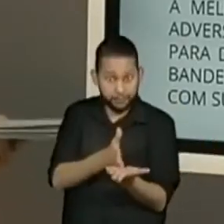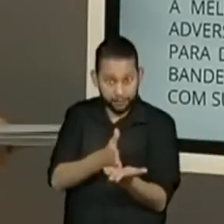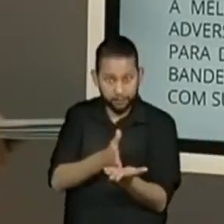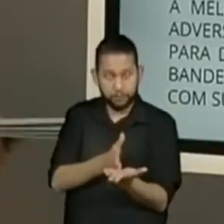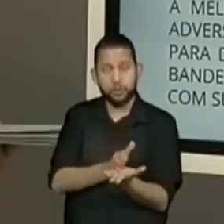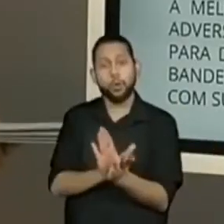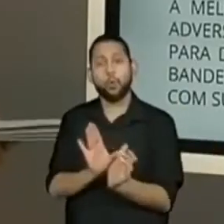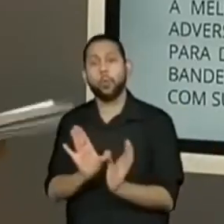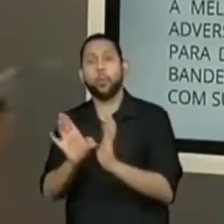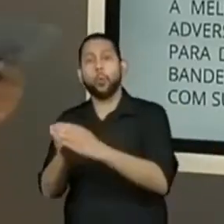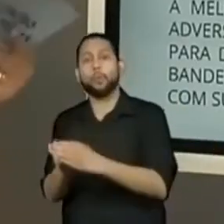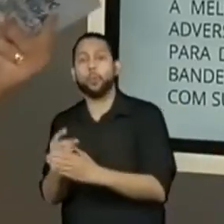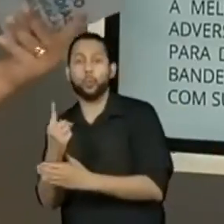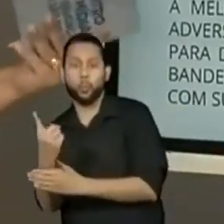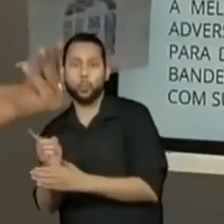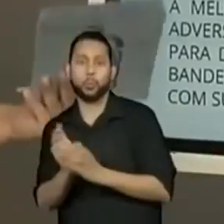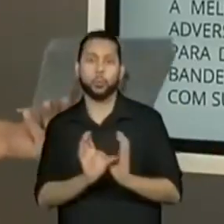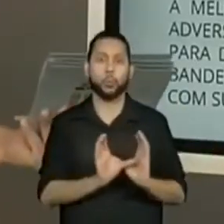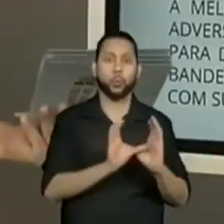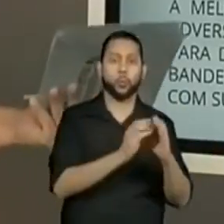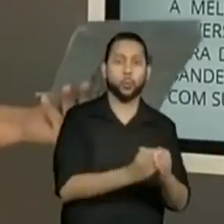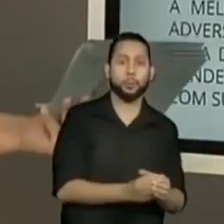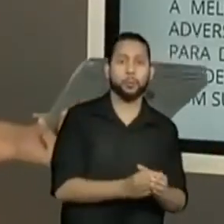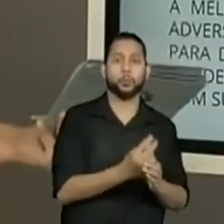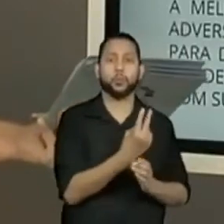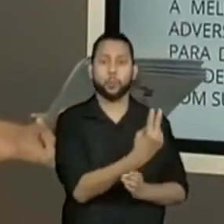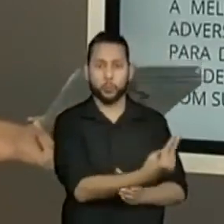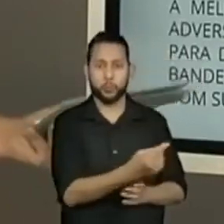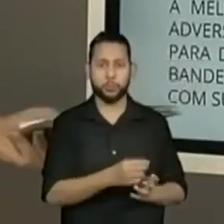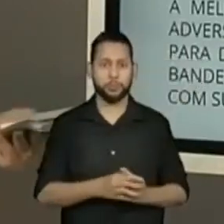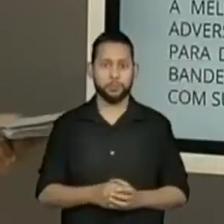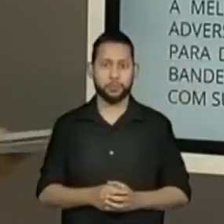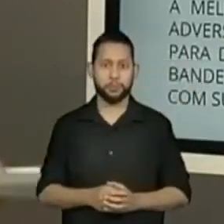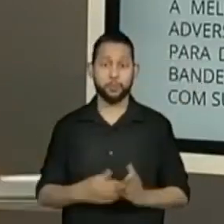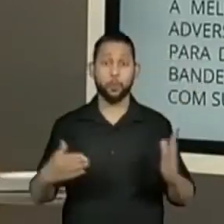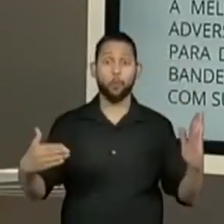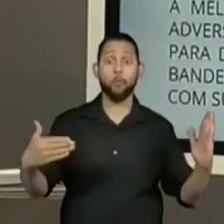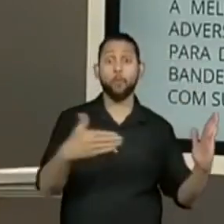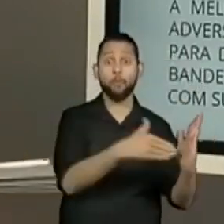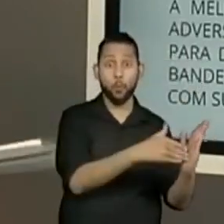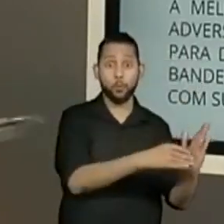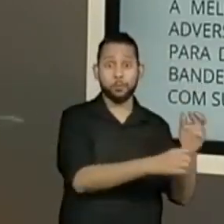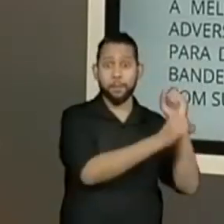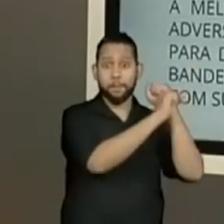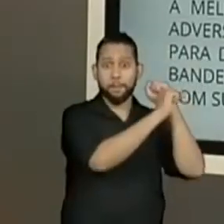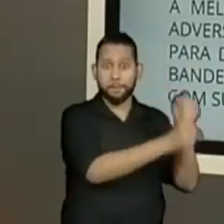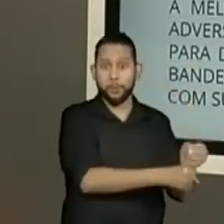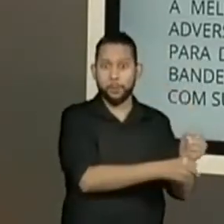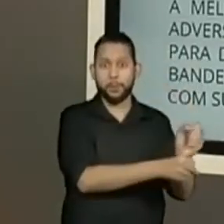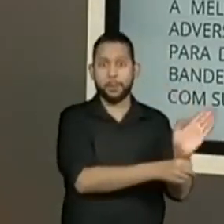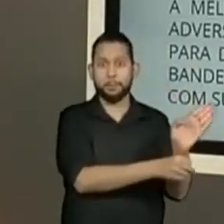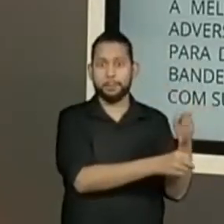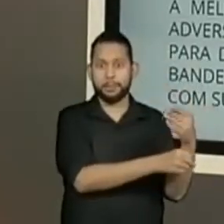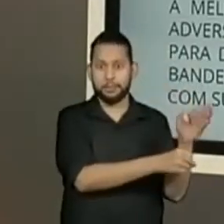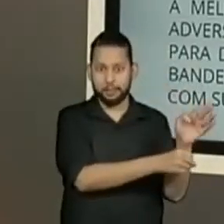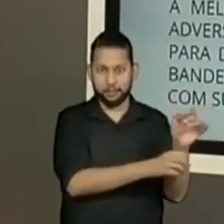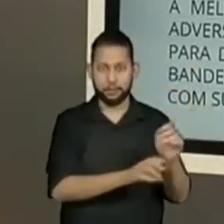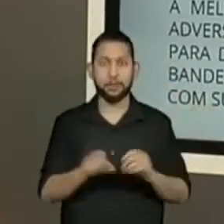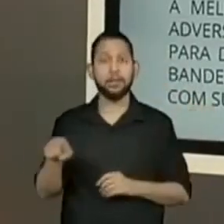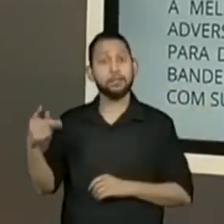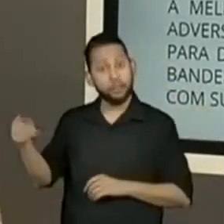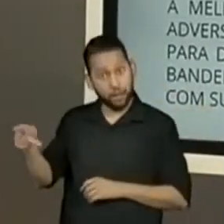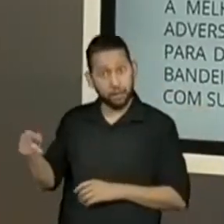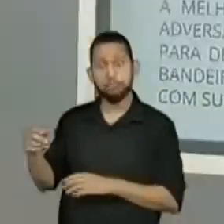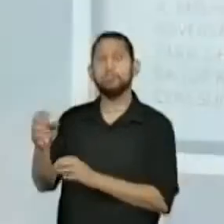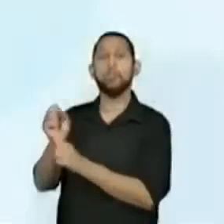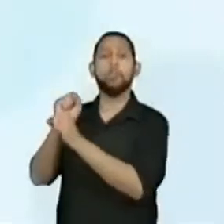vai colocar a sua bandeirinha e o outro time na linha de fundo vai colocar a sua bandeirinha. Tudo bem? Vamos continuar a leitura.